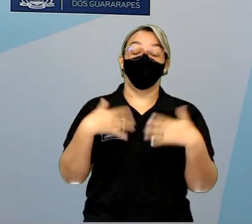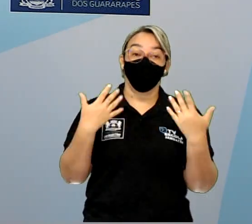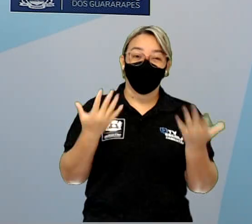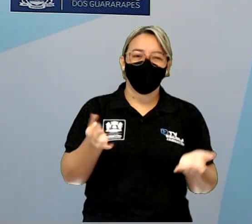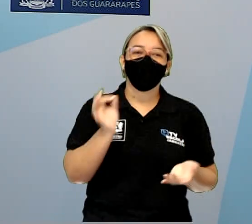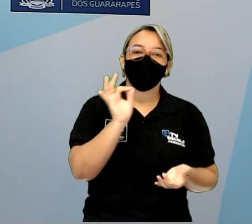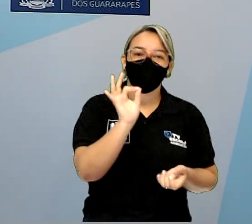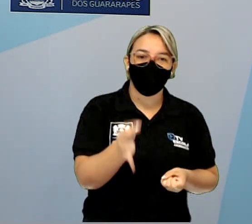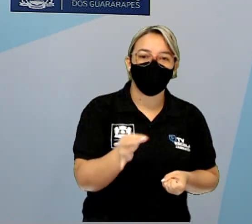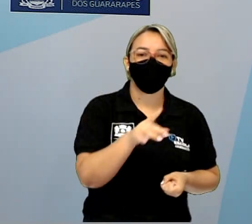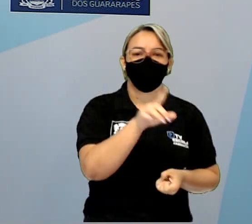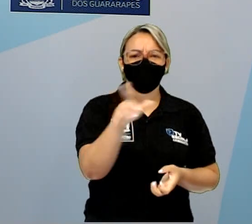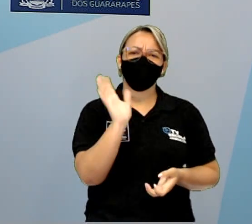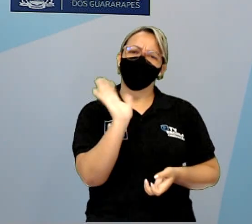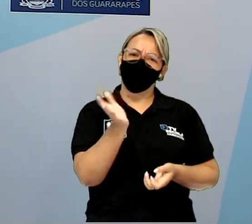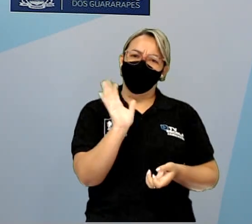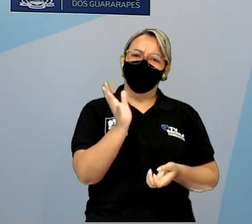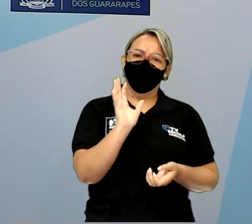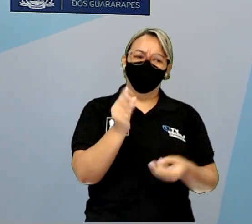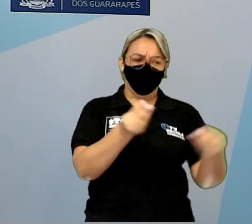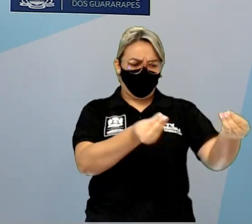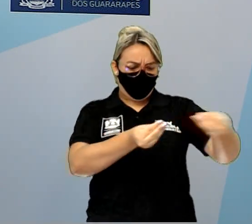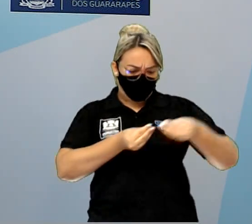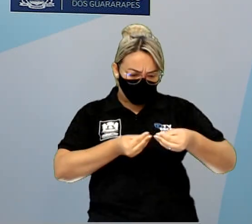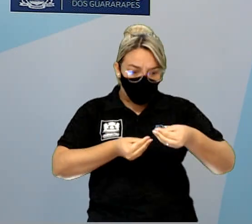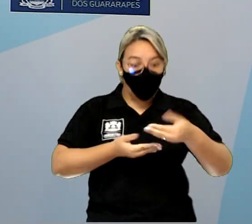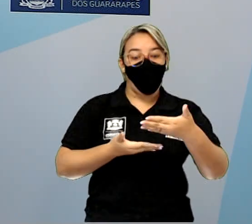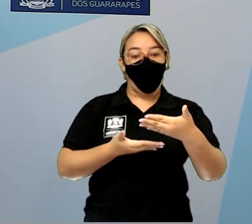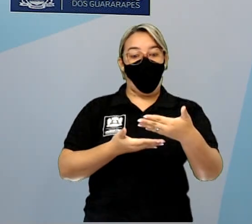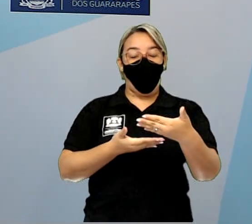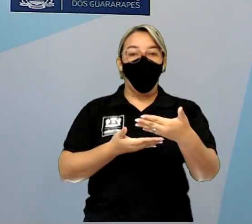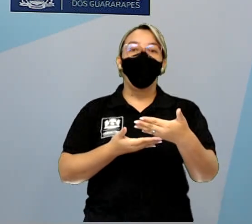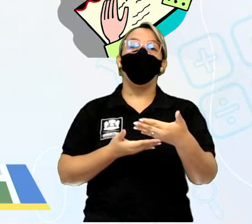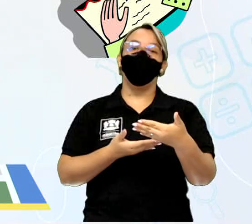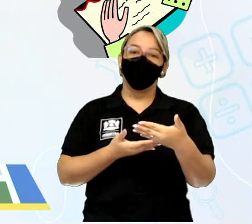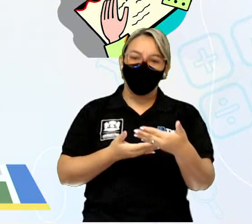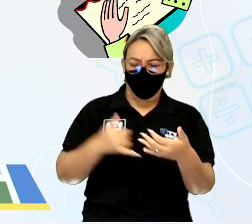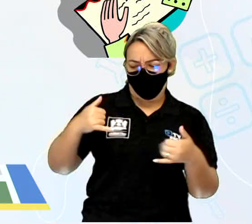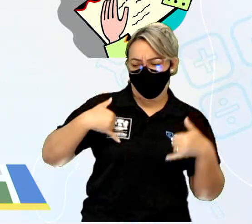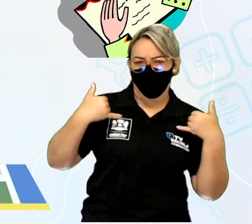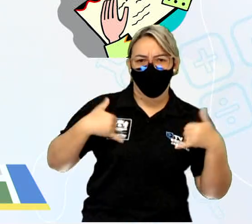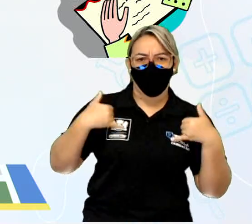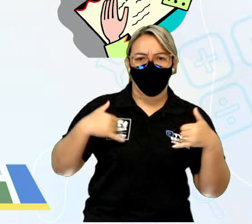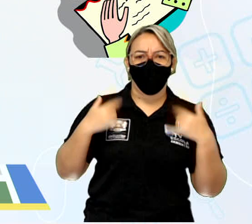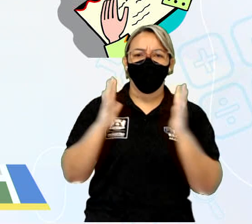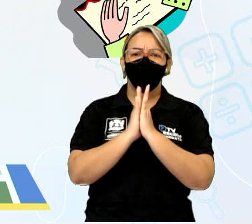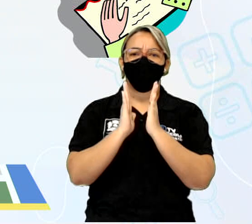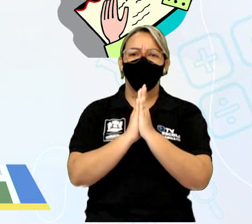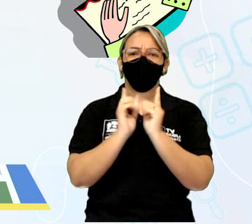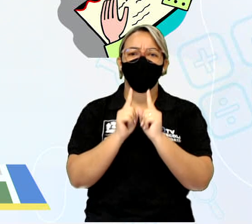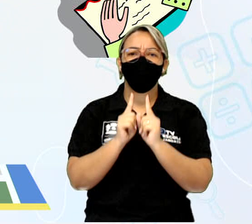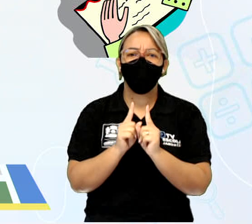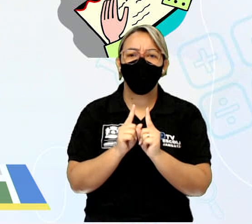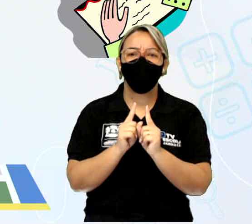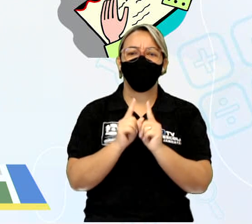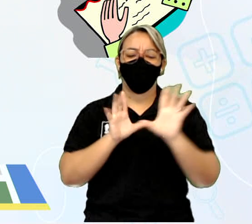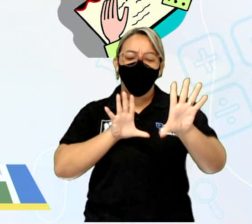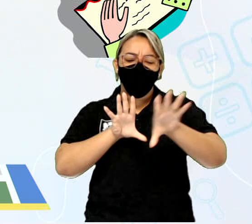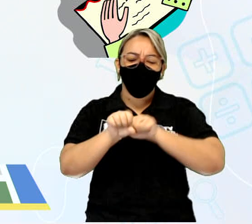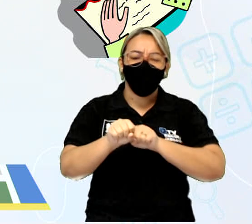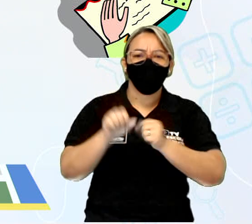certeza, você já recebeu algum convite antes. Ou para um aniversário, para uma formatura, para um